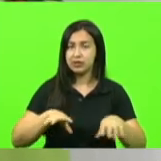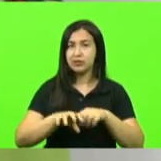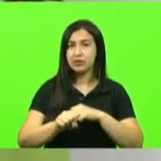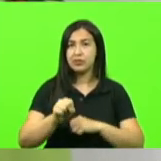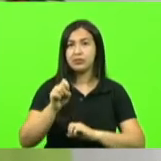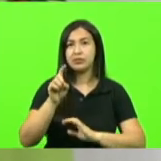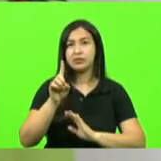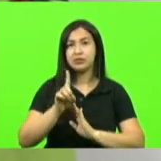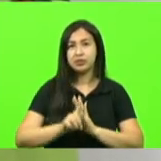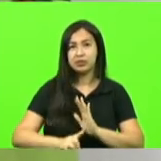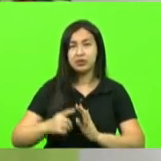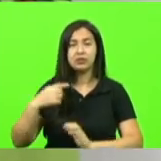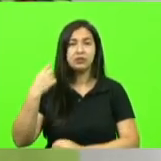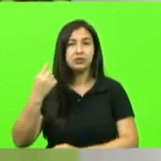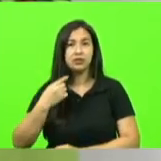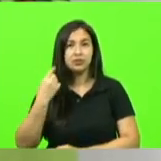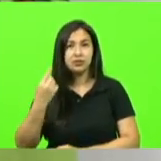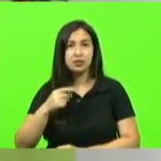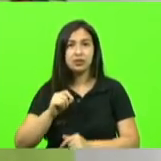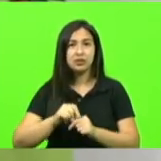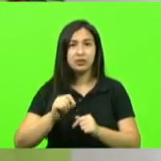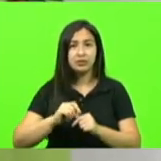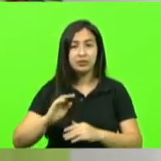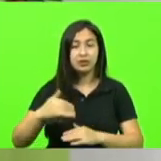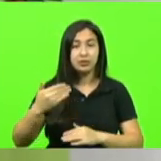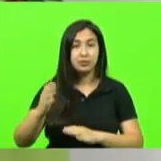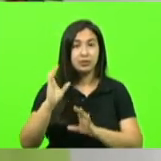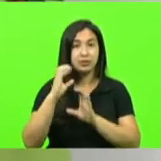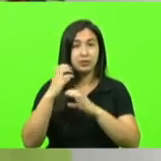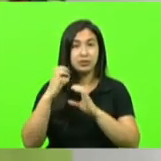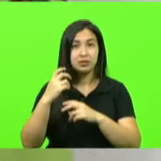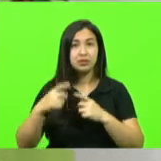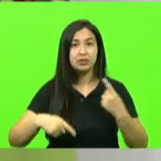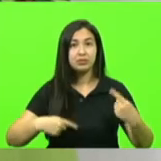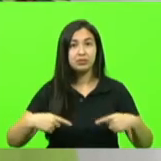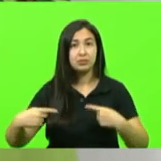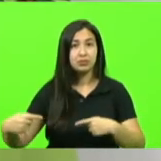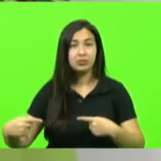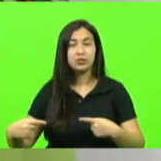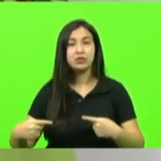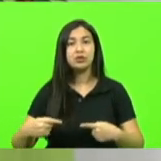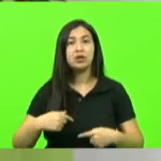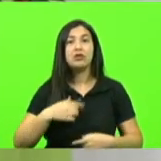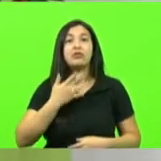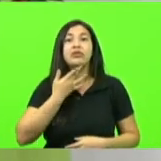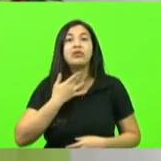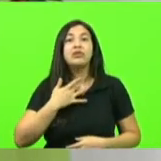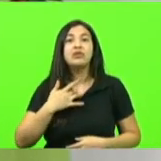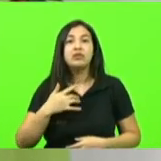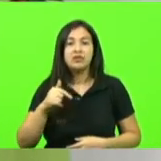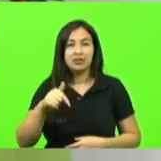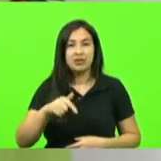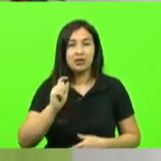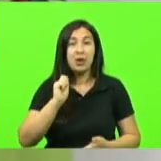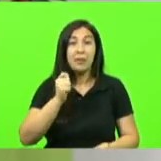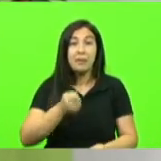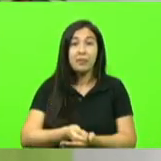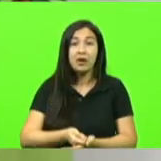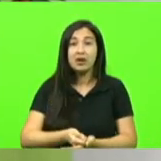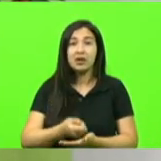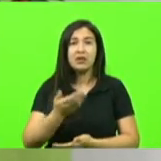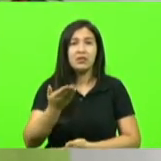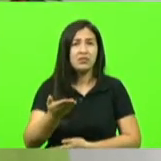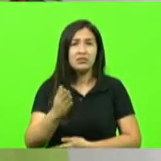advogado fiz pós-graduação em ciência política eu desejei estar aqui eu paguei um preço que o senhor